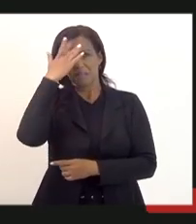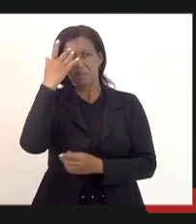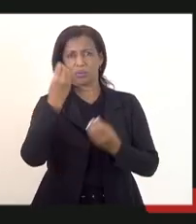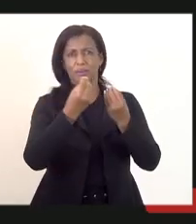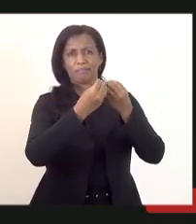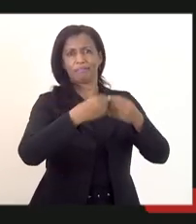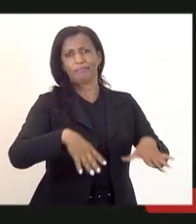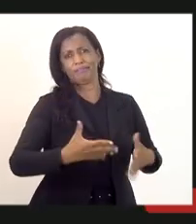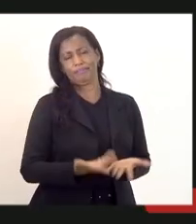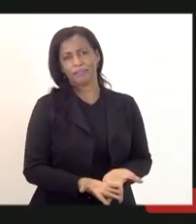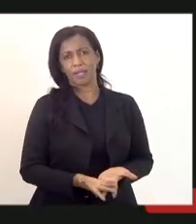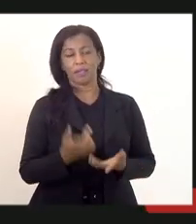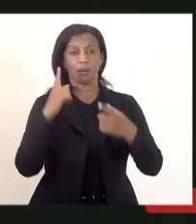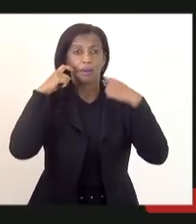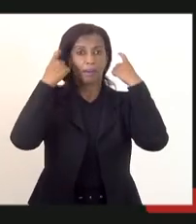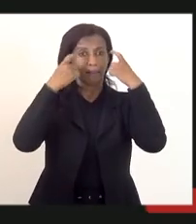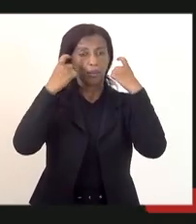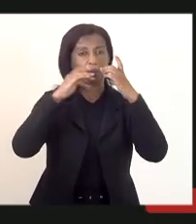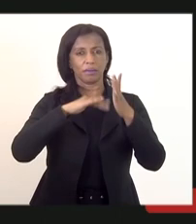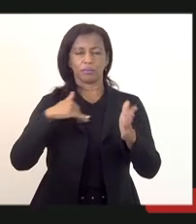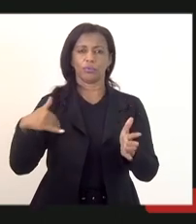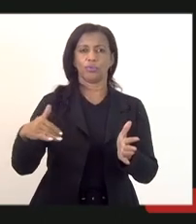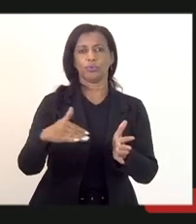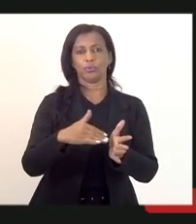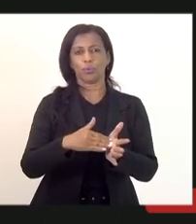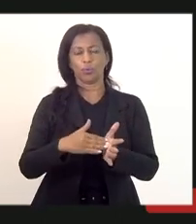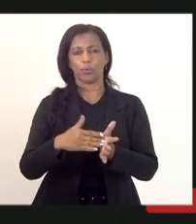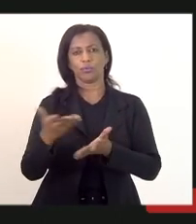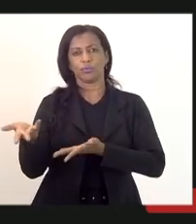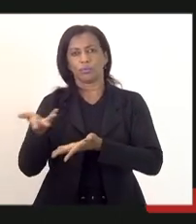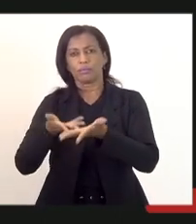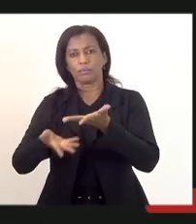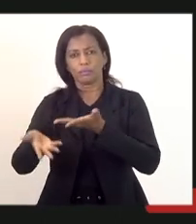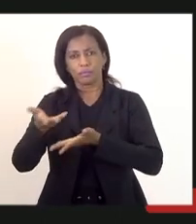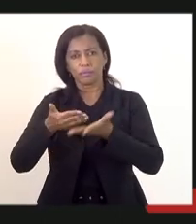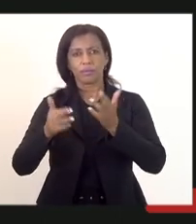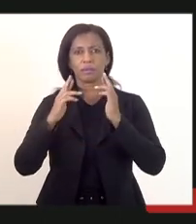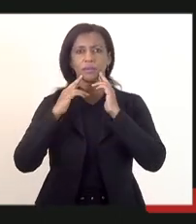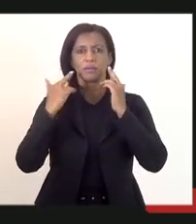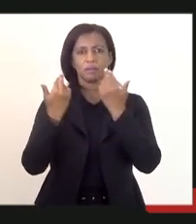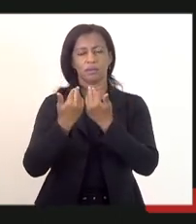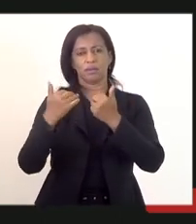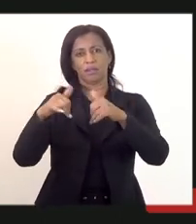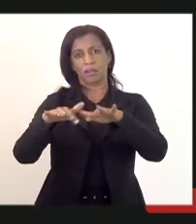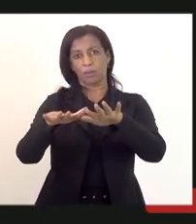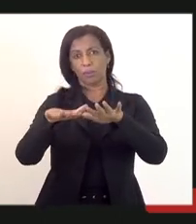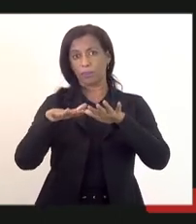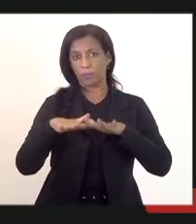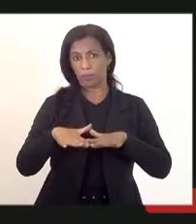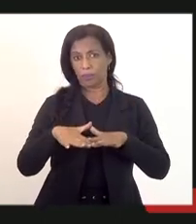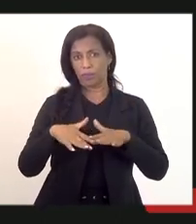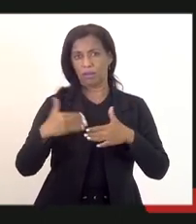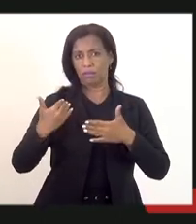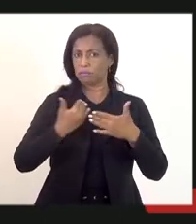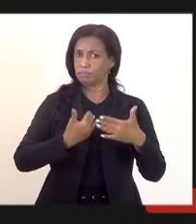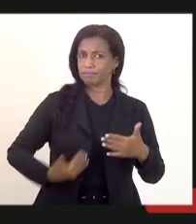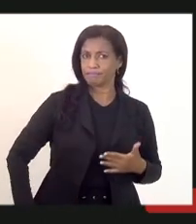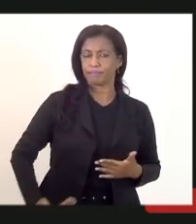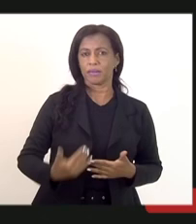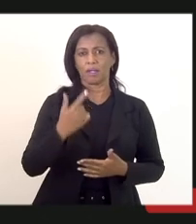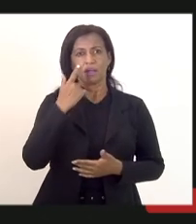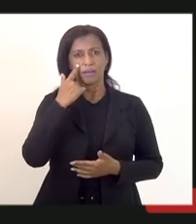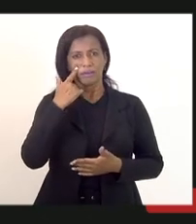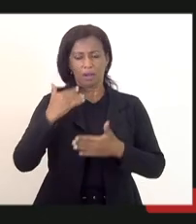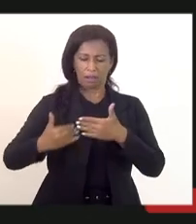convocação eu acho que é a preocupação de todos que estão participando dessa audiência pública obviamente avançar ainda mais